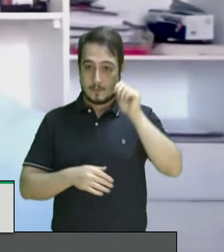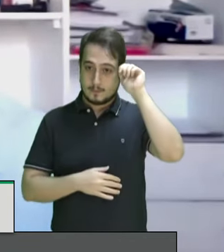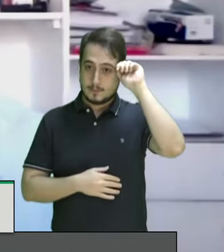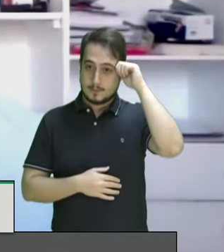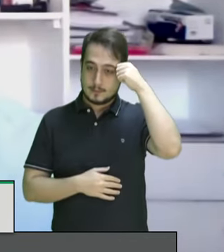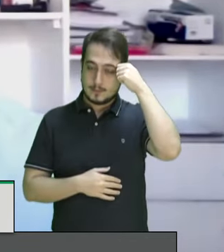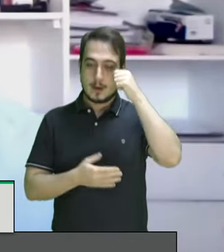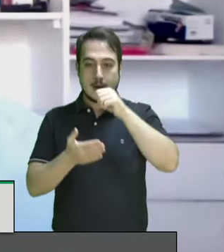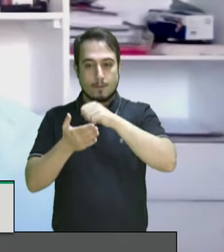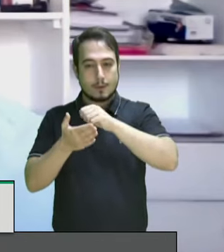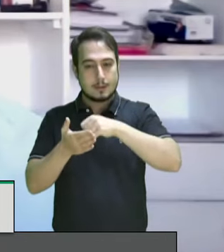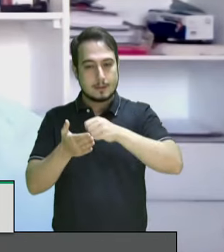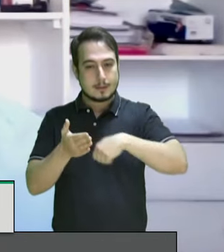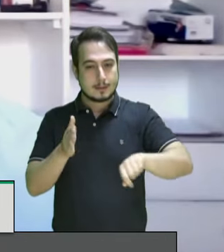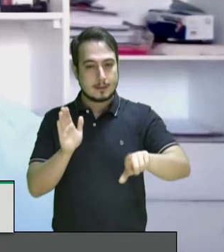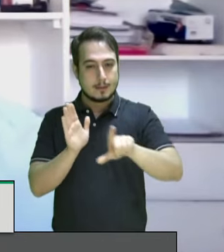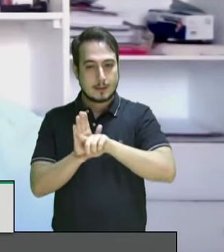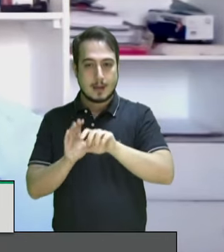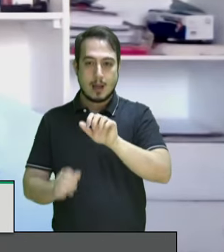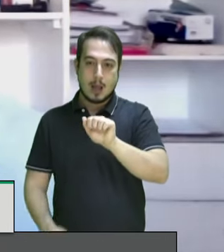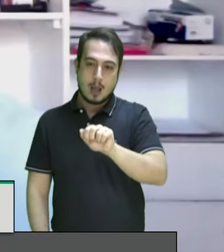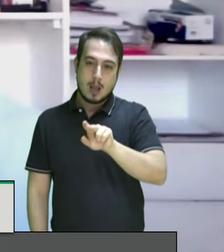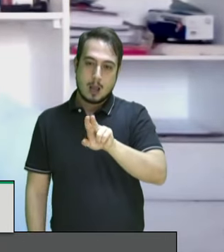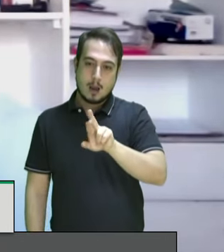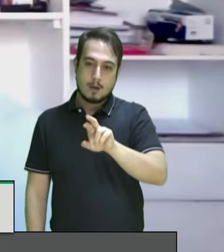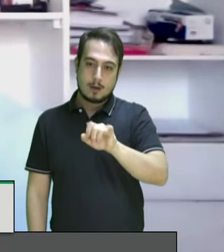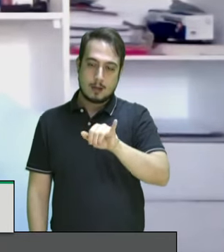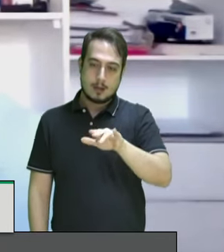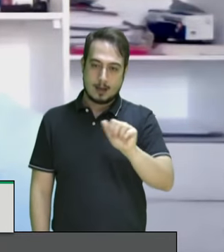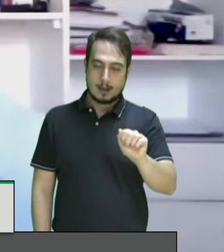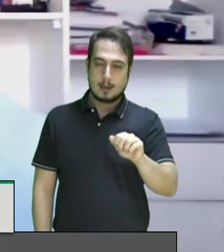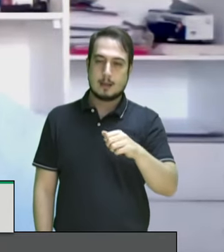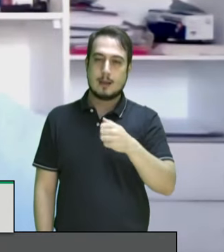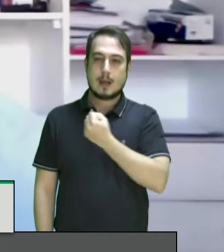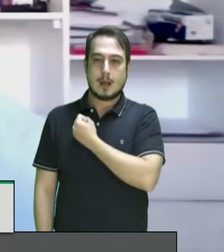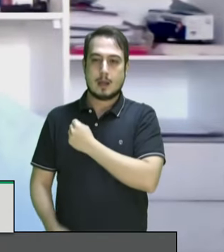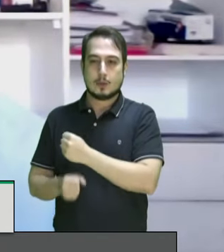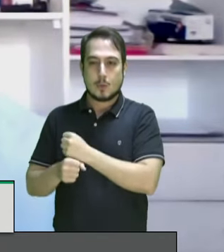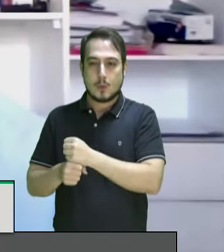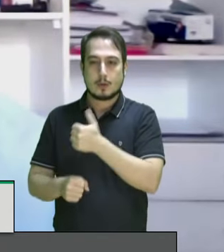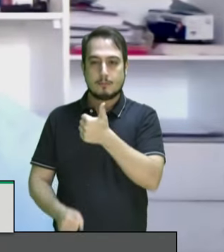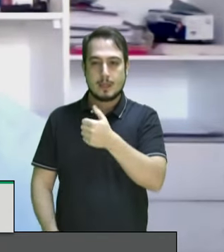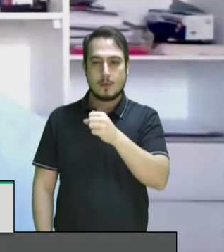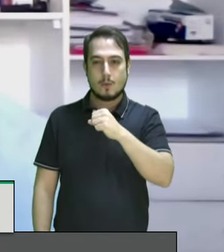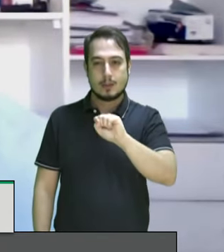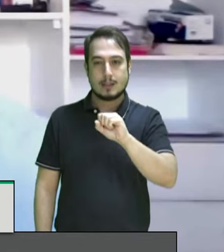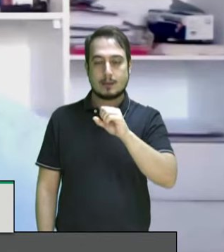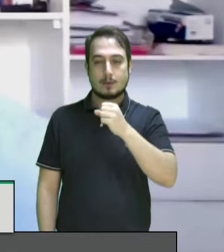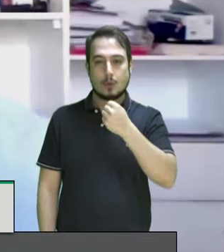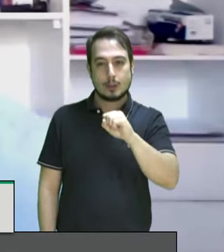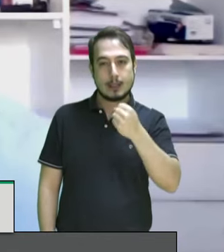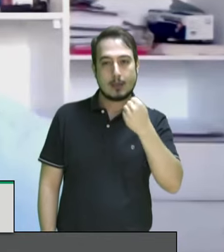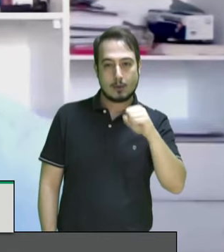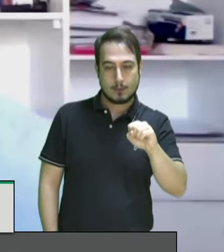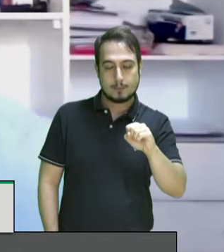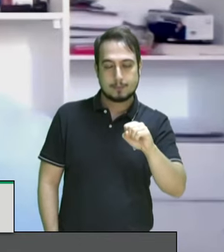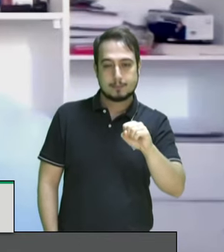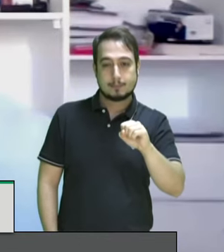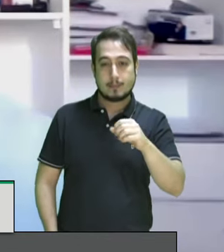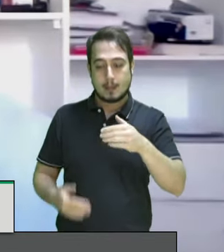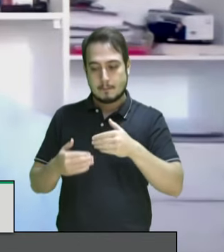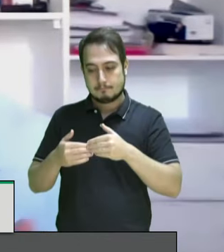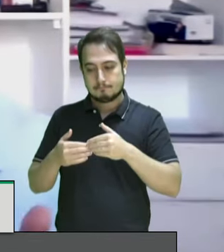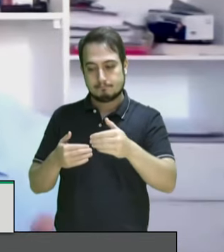assinada numa lei chamada Áurea em 1888, mas ali